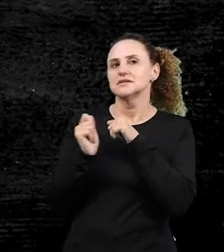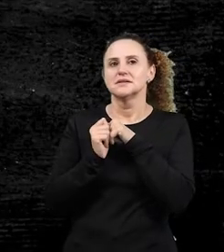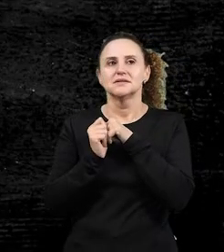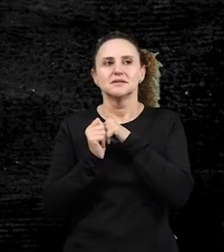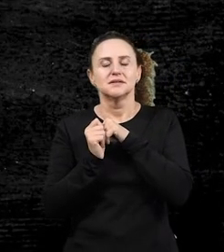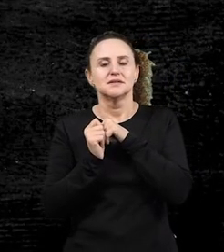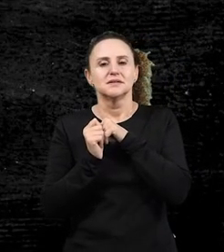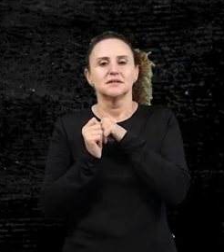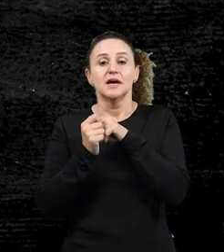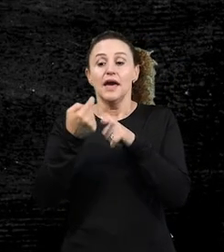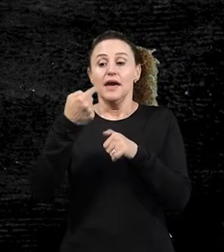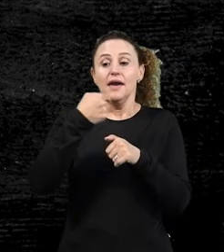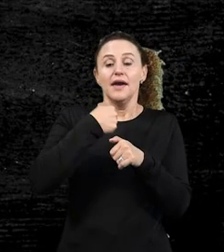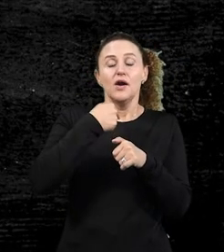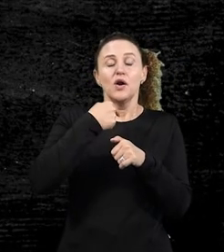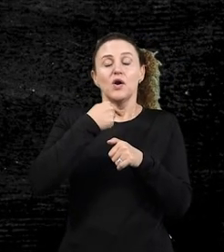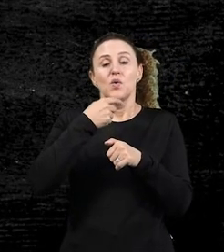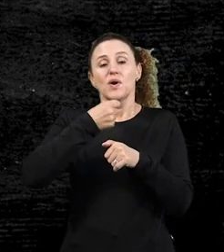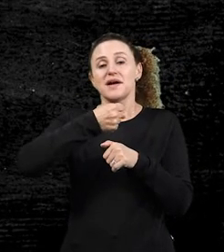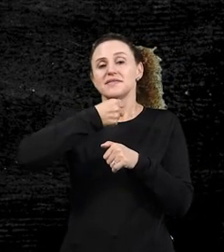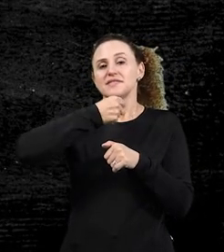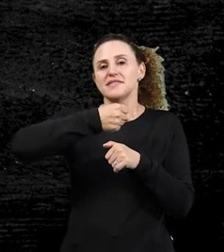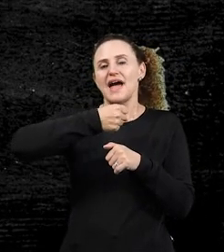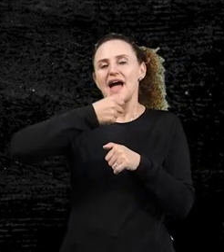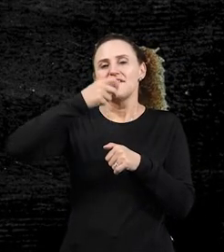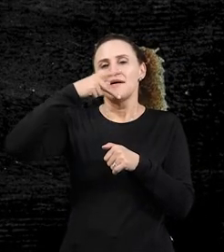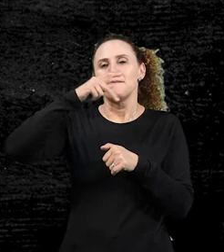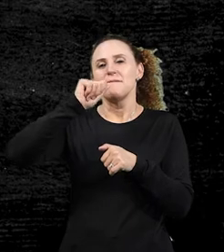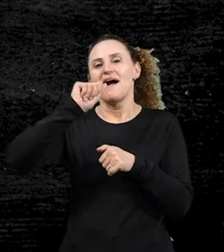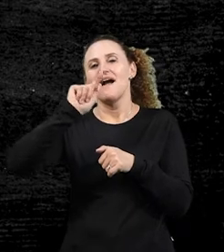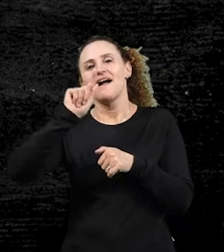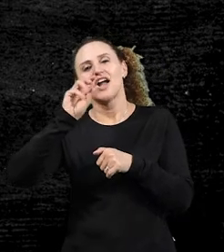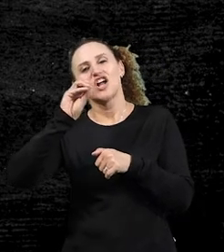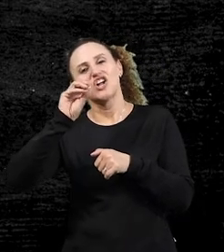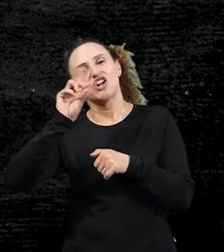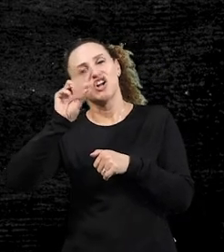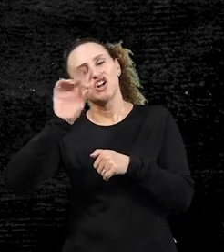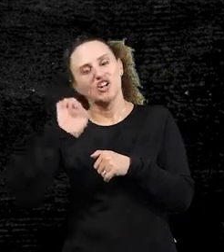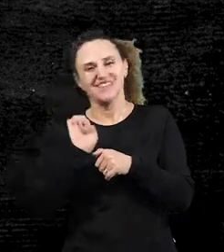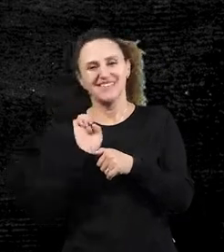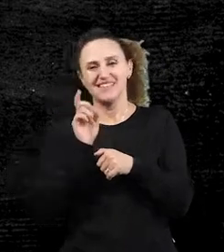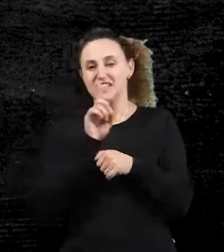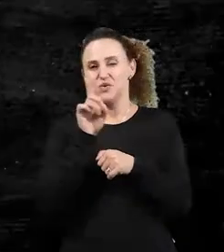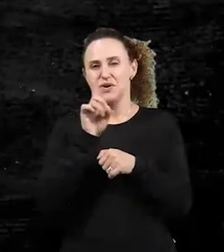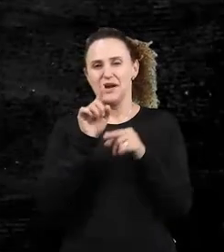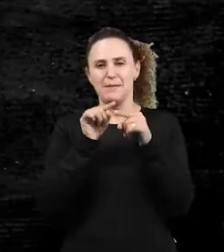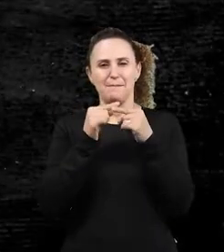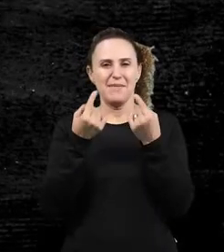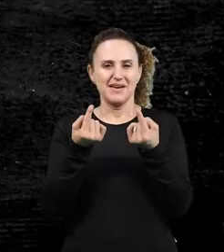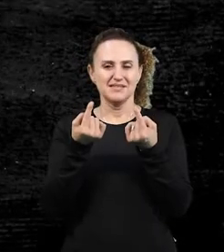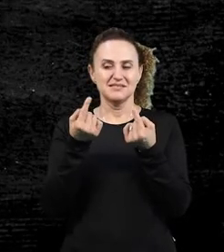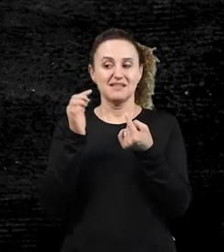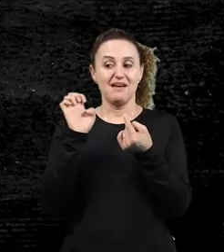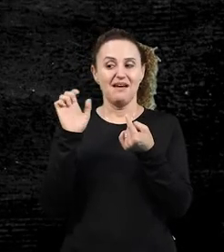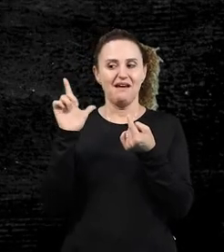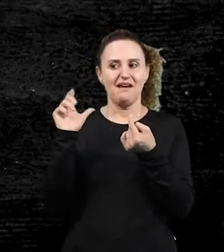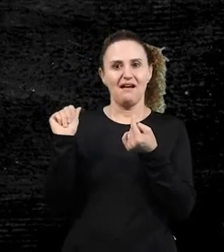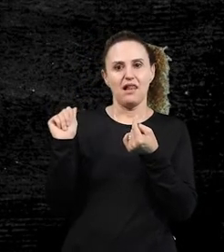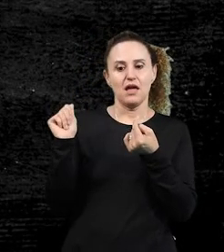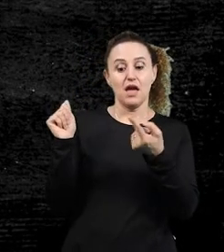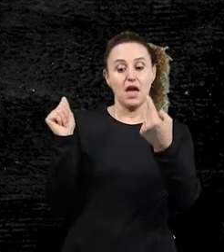cantava pagode. Aí, o que que acontece? Esse cantava já não é mais o ela. Então, eu sei que é o eu